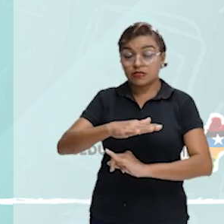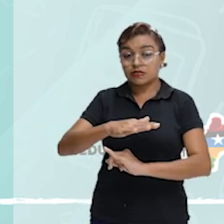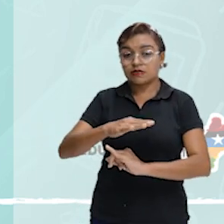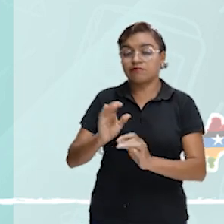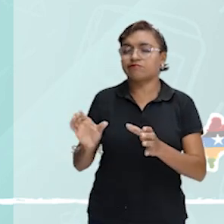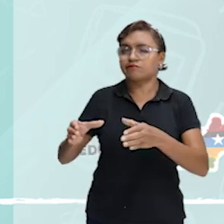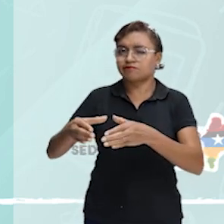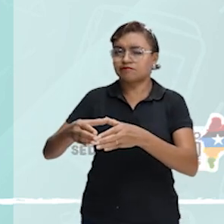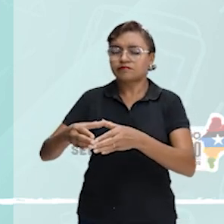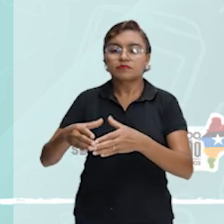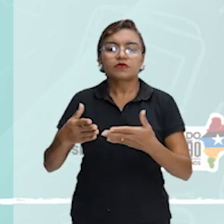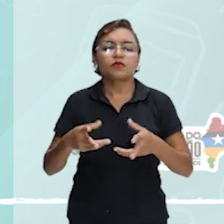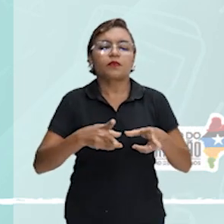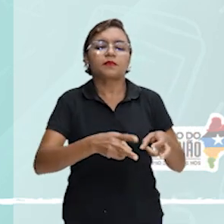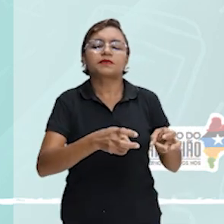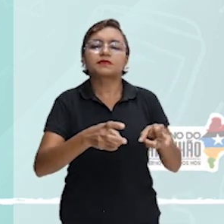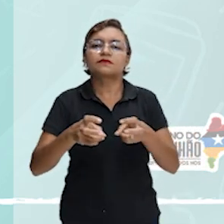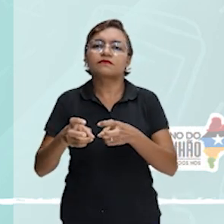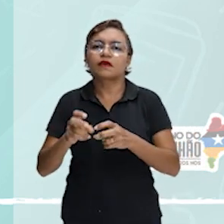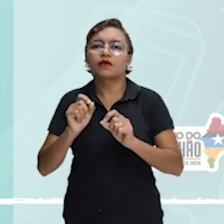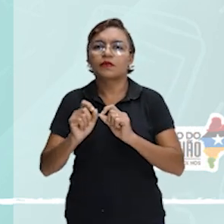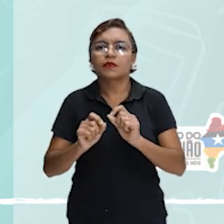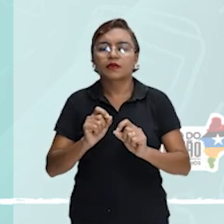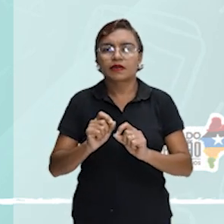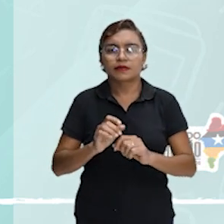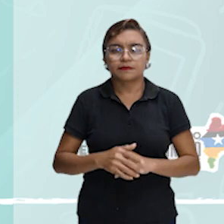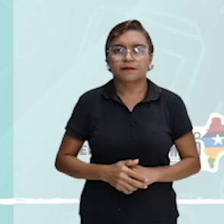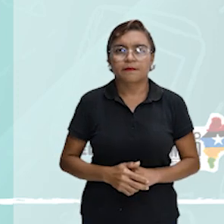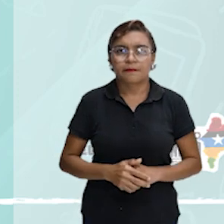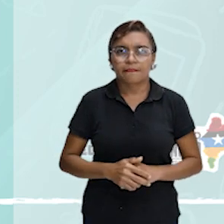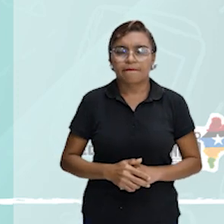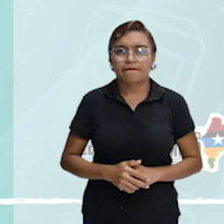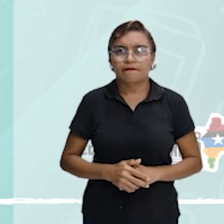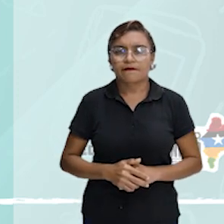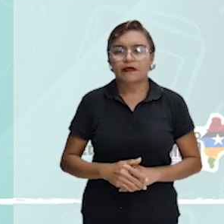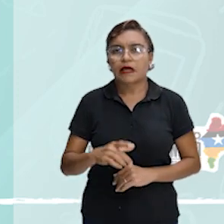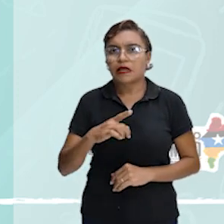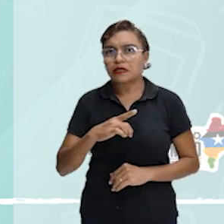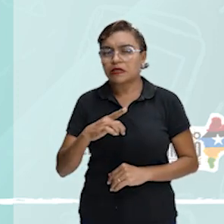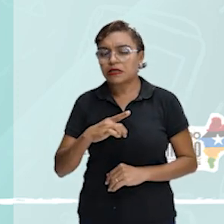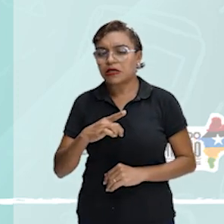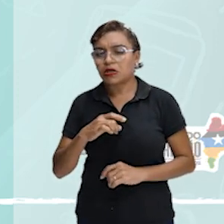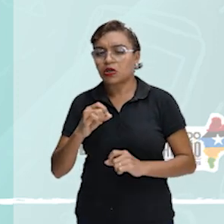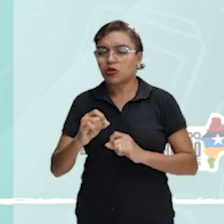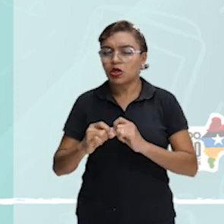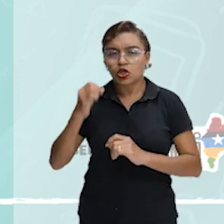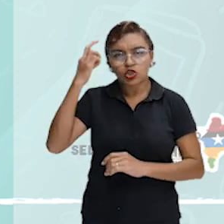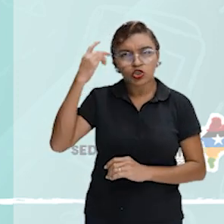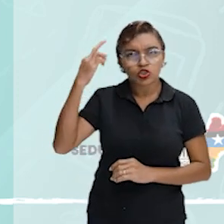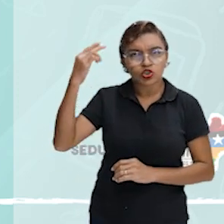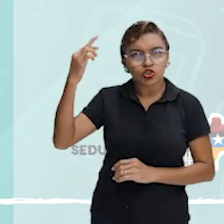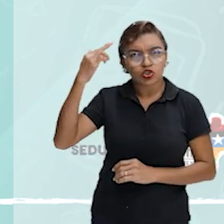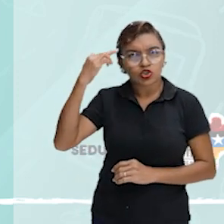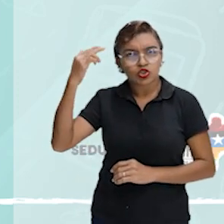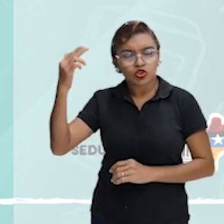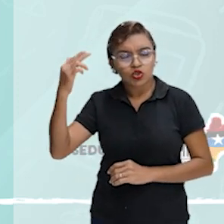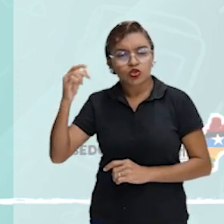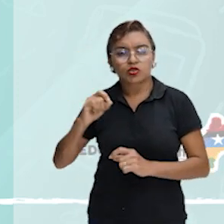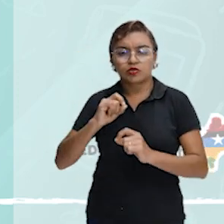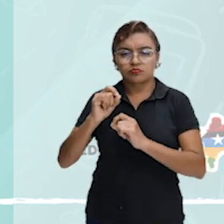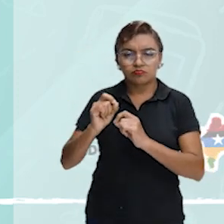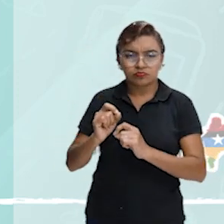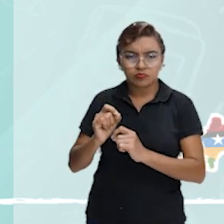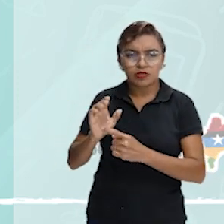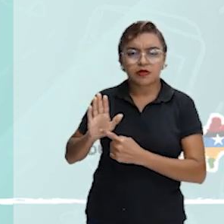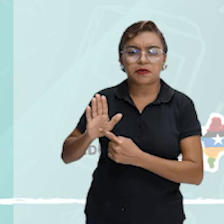Observando isso, é o lar de um ecossistema complexo, com fascinante história geológica, exemplos únicos